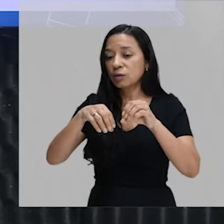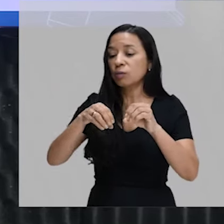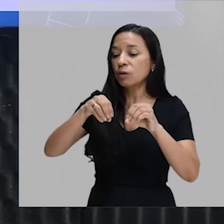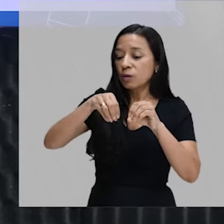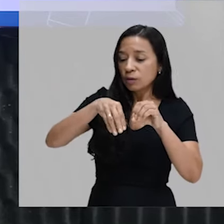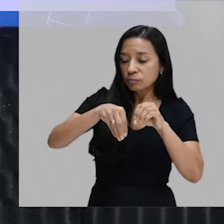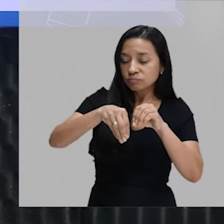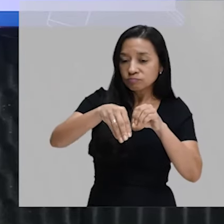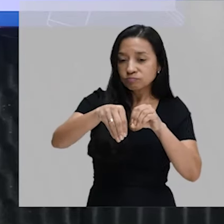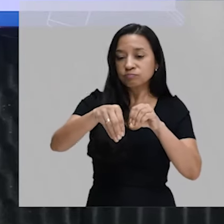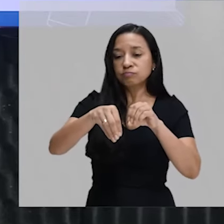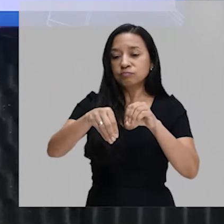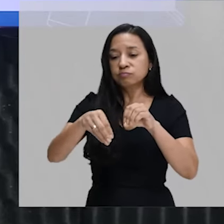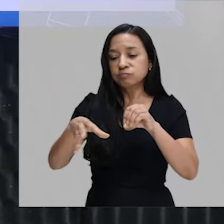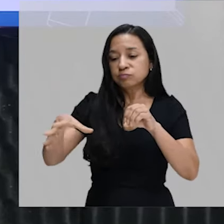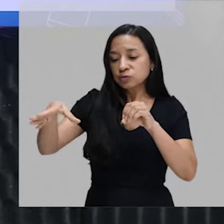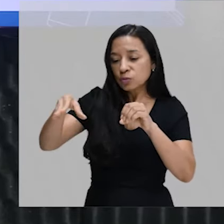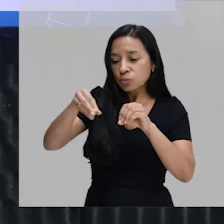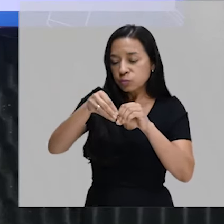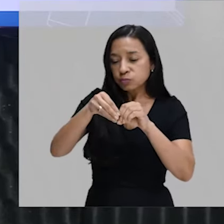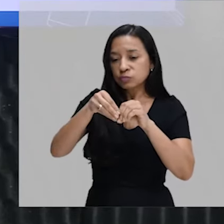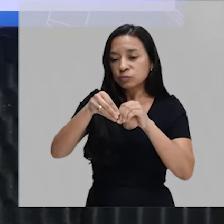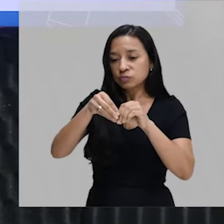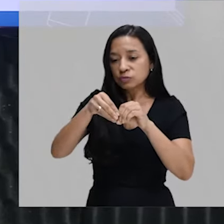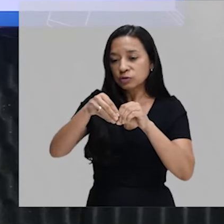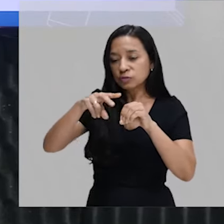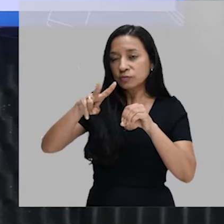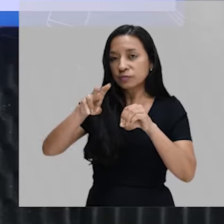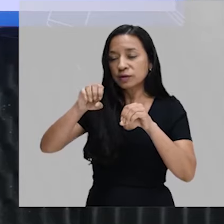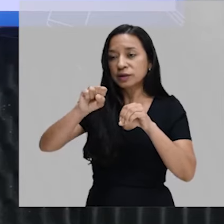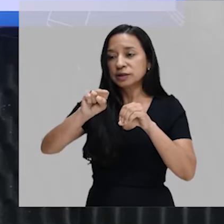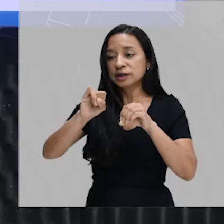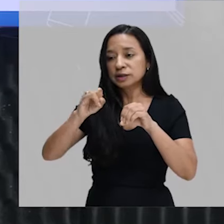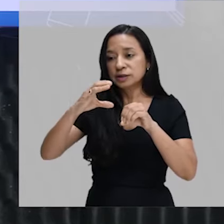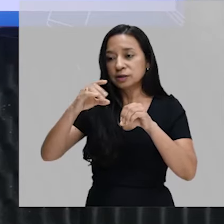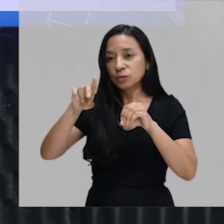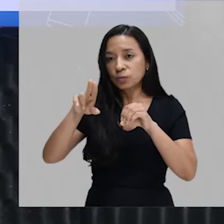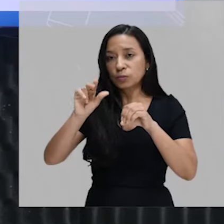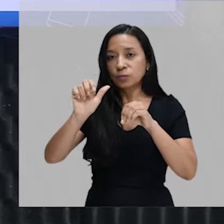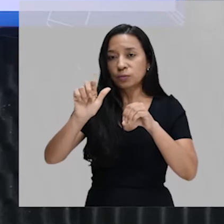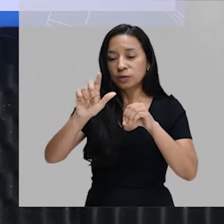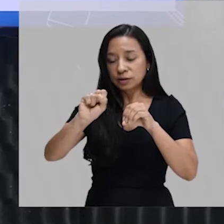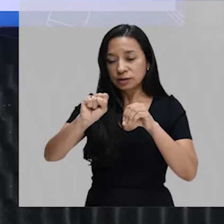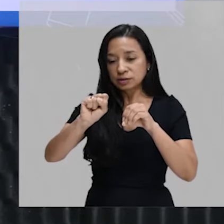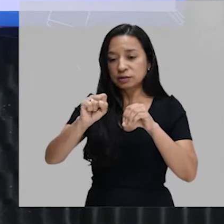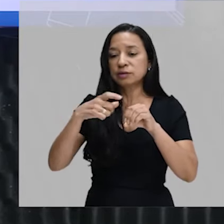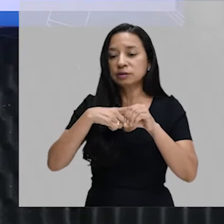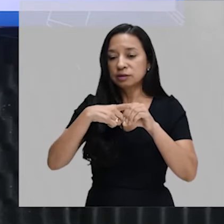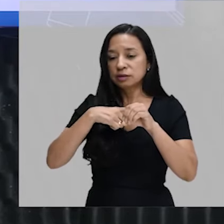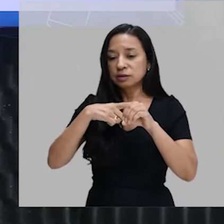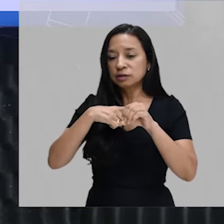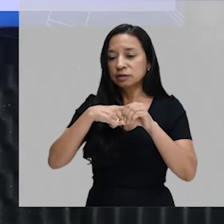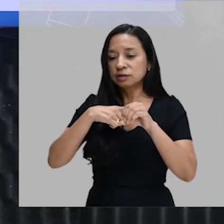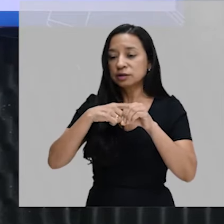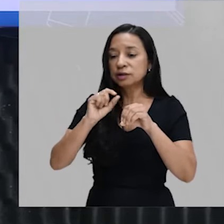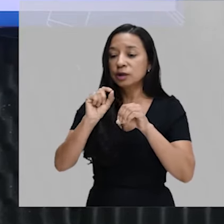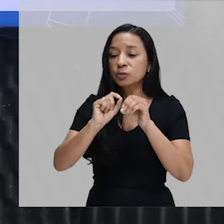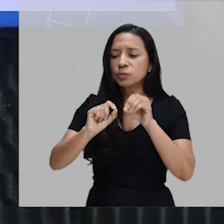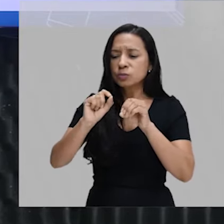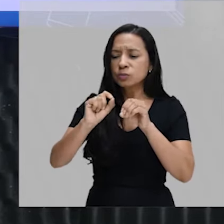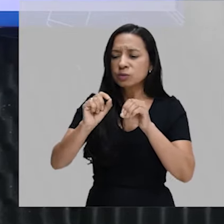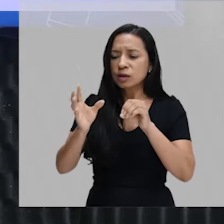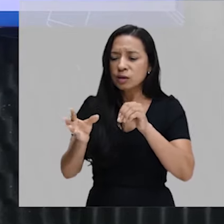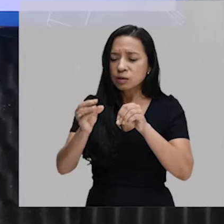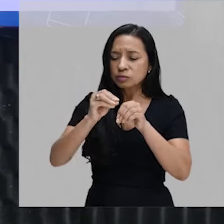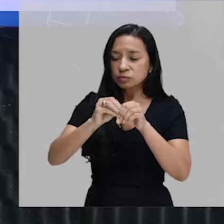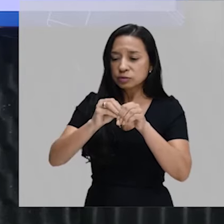ele vai se fundir com vesículas. Essas vesículas que contêm a partícula que vai ser digerida,